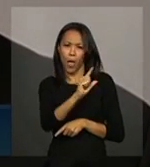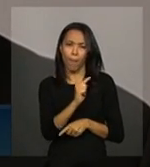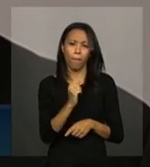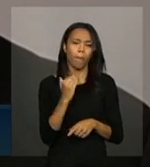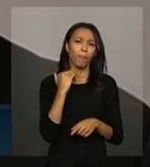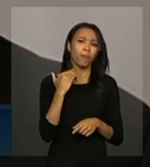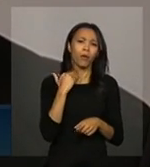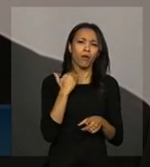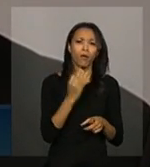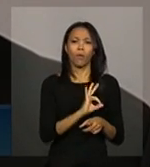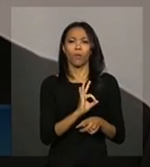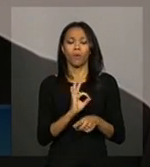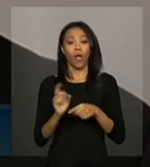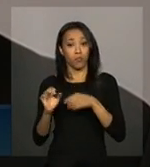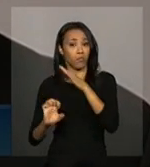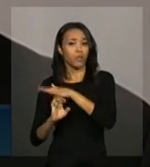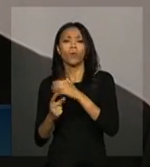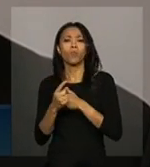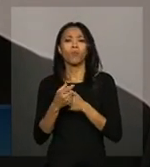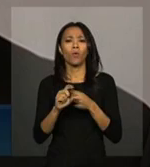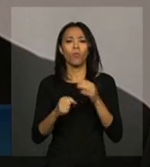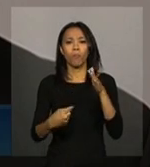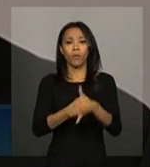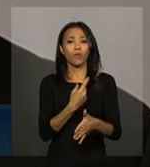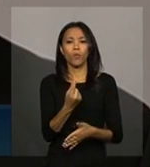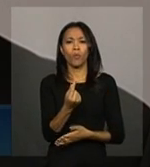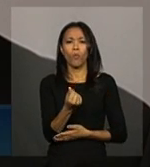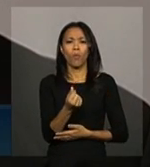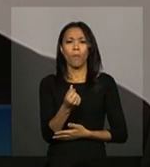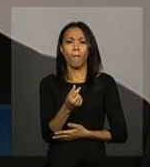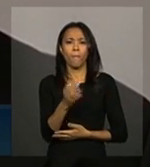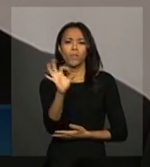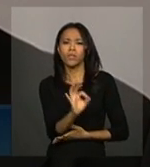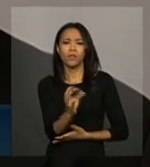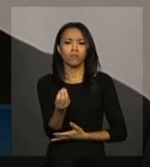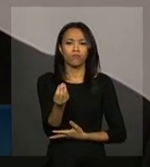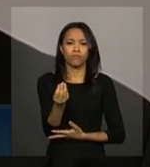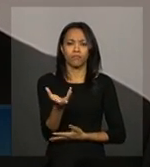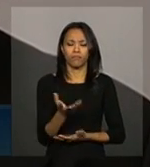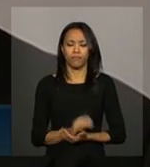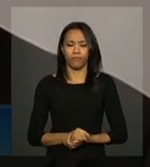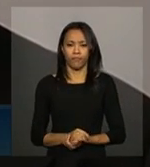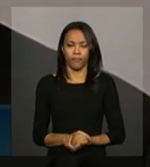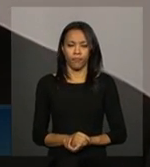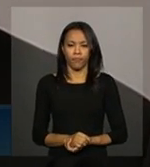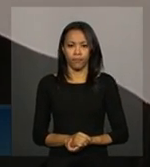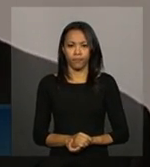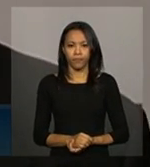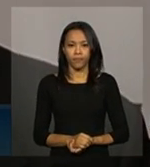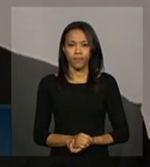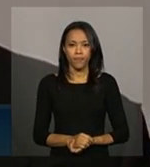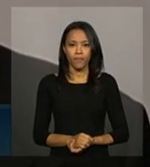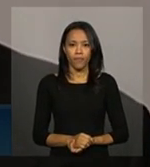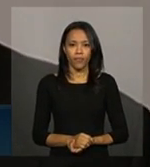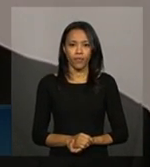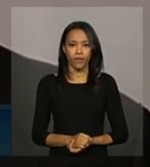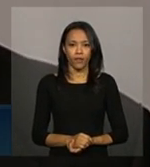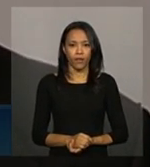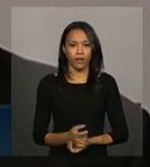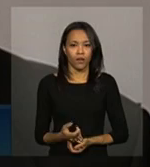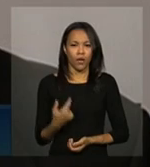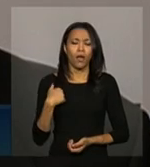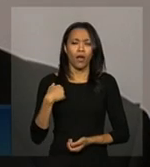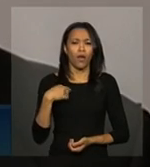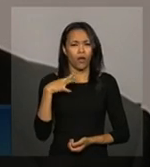proporção, mais ou menos, 20%, 15%, 15%, 15%, 15%, 15%. É bom, pode diria que é